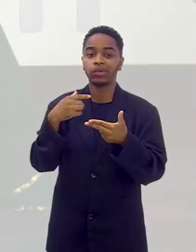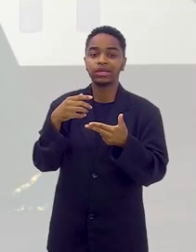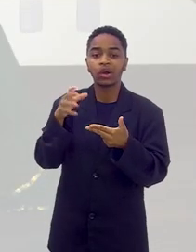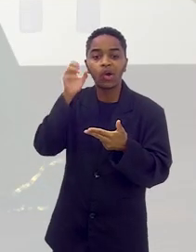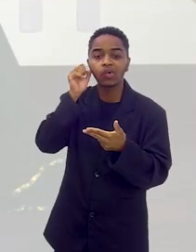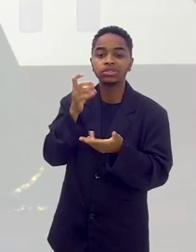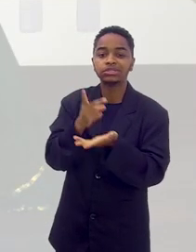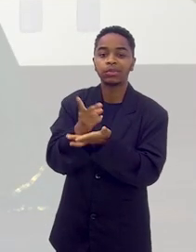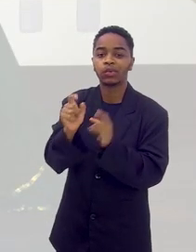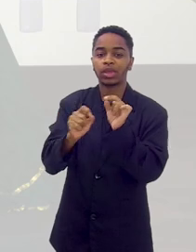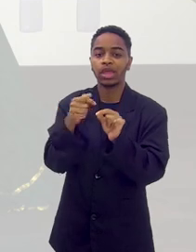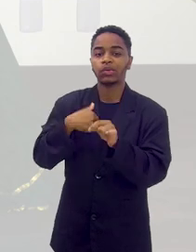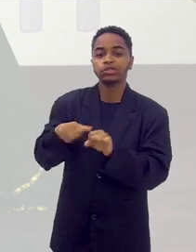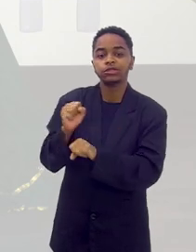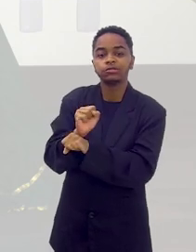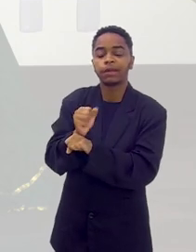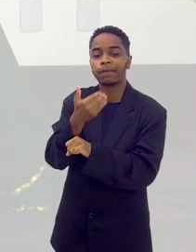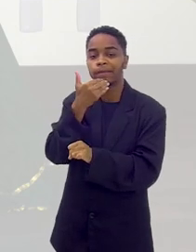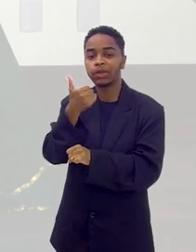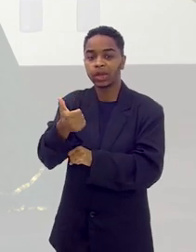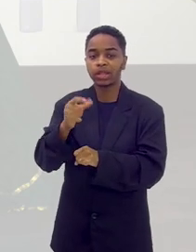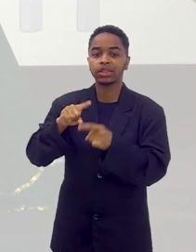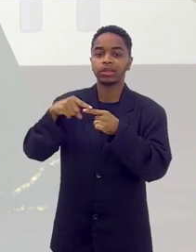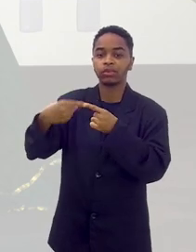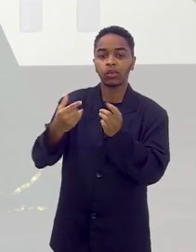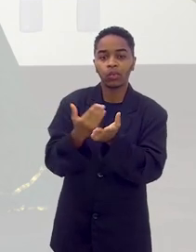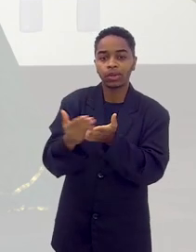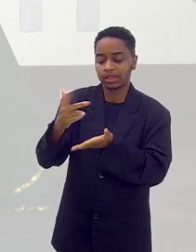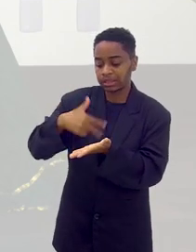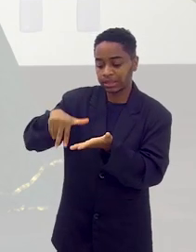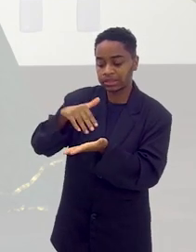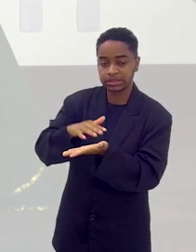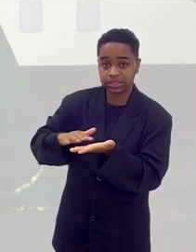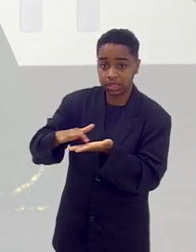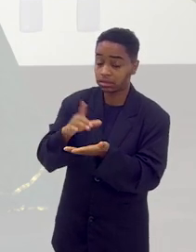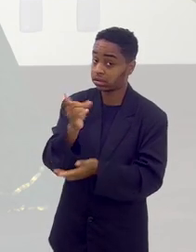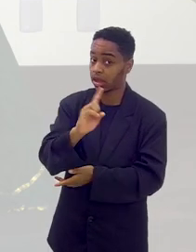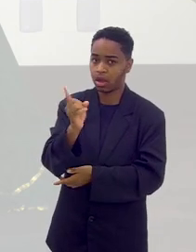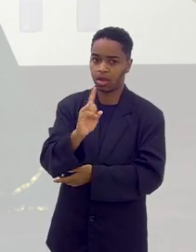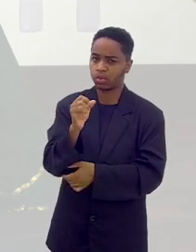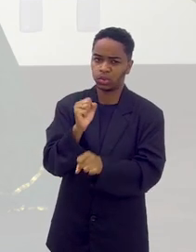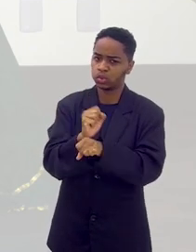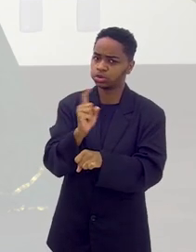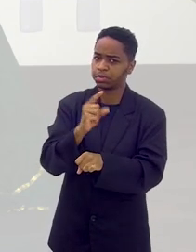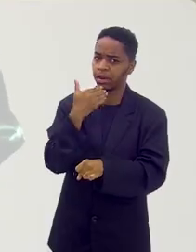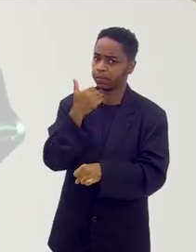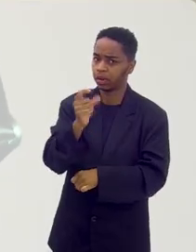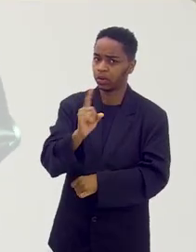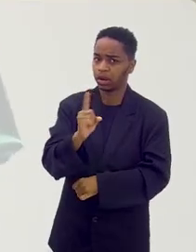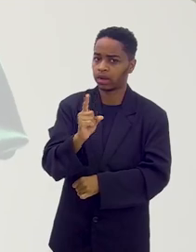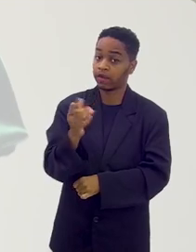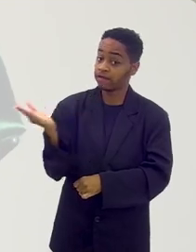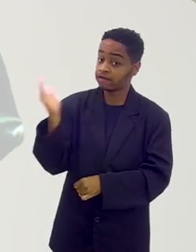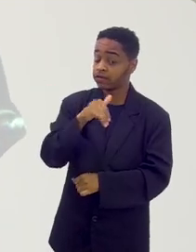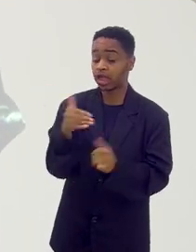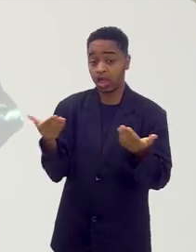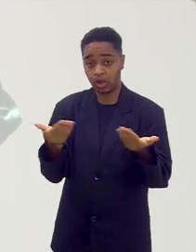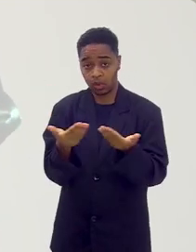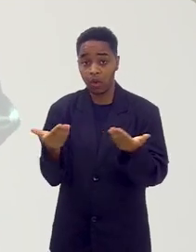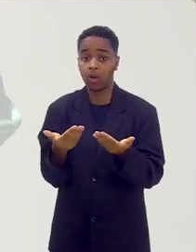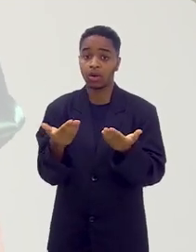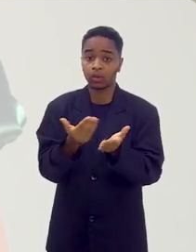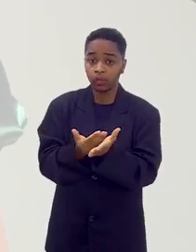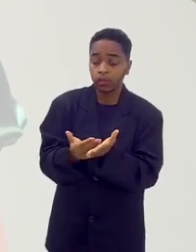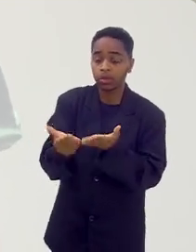Ah, eu vou esperar as coisas melhorarem para começar a fazer dança cigana. Não espera as coisas melhorarem. Vem